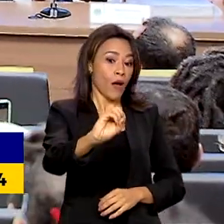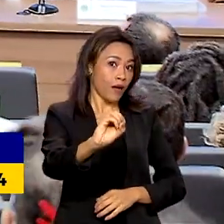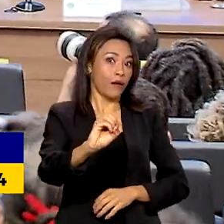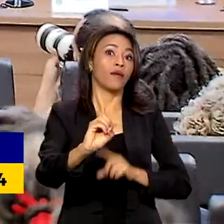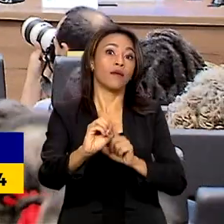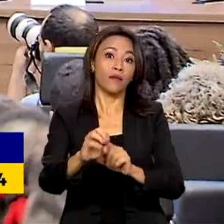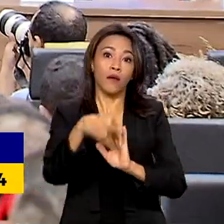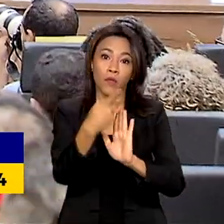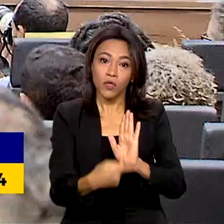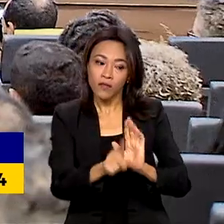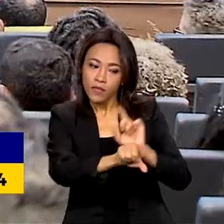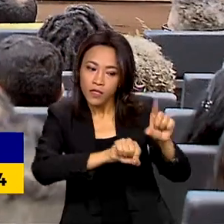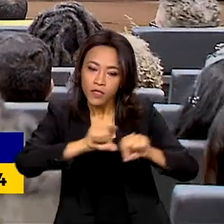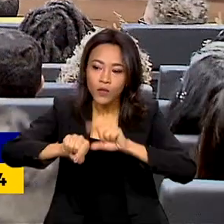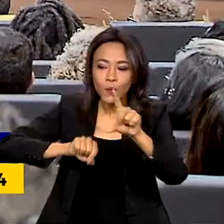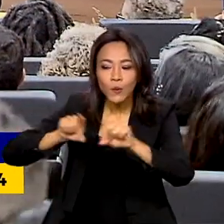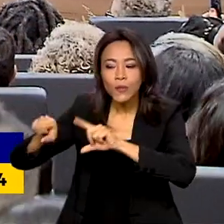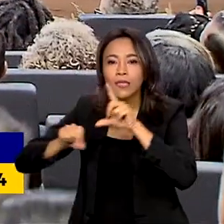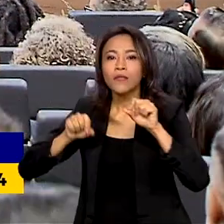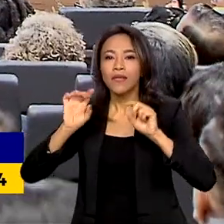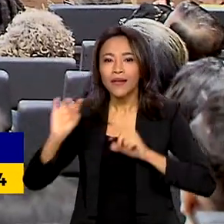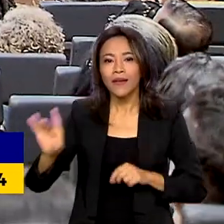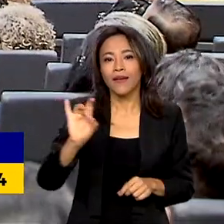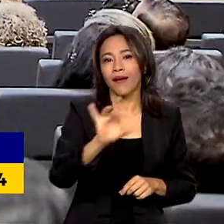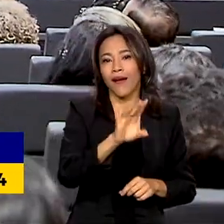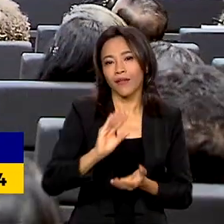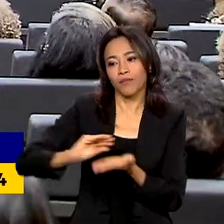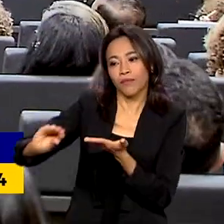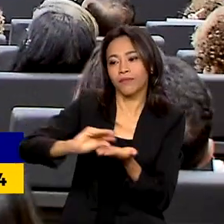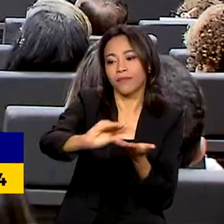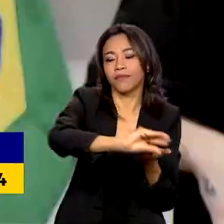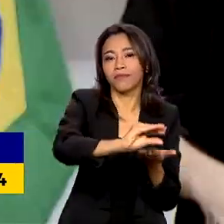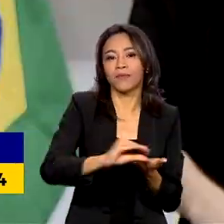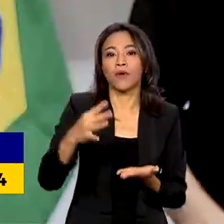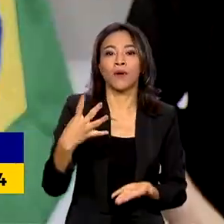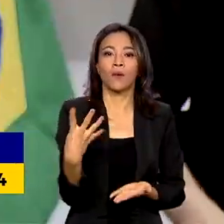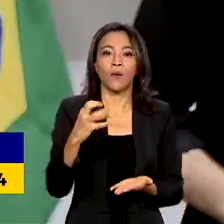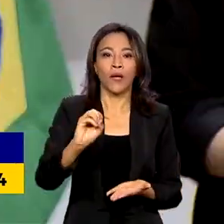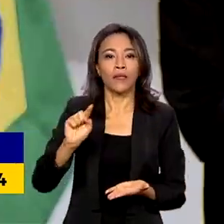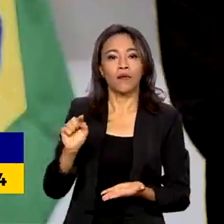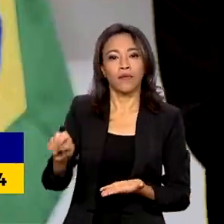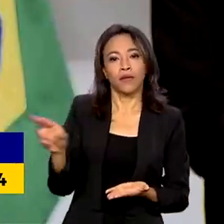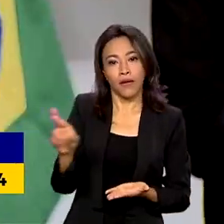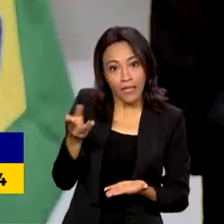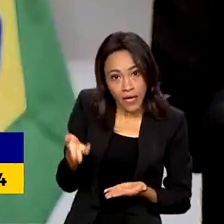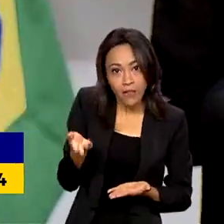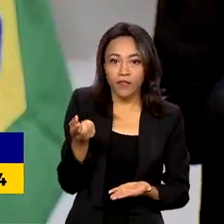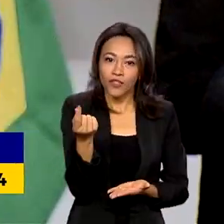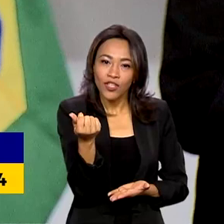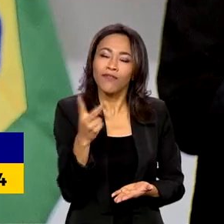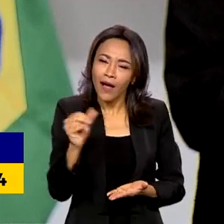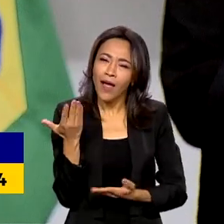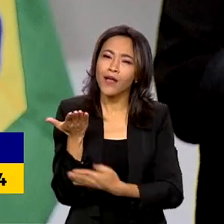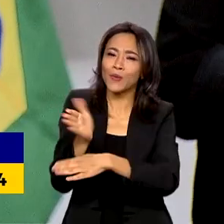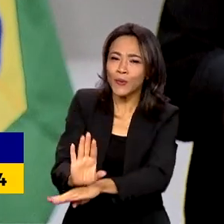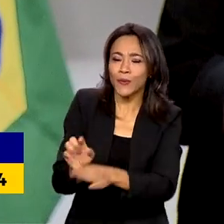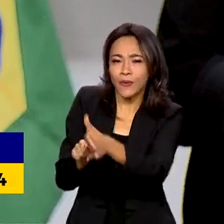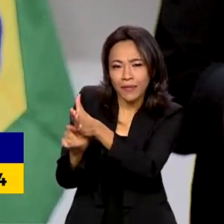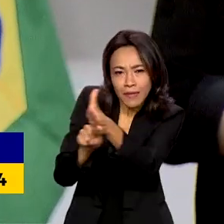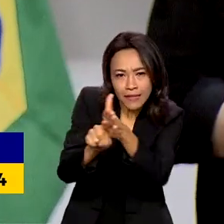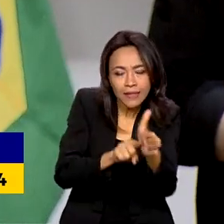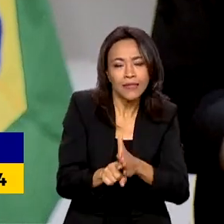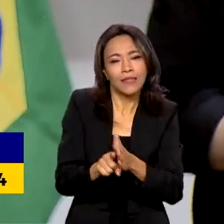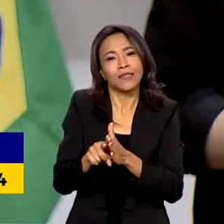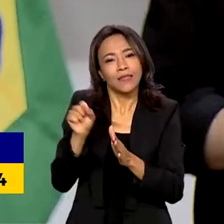escolhidos e cada um deles vai receber 40 mil reais, dinheiro que ajuda nas pesquisas e na